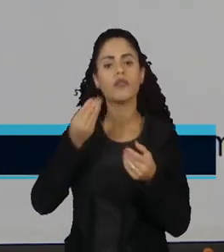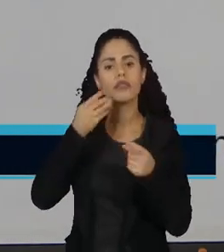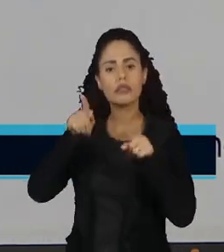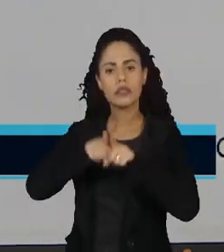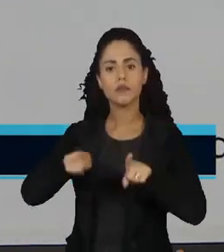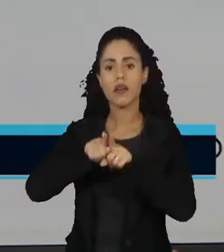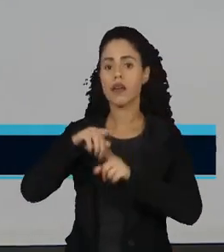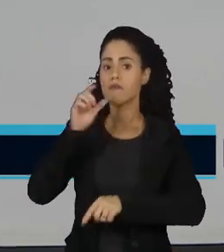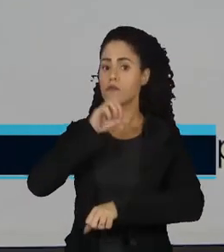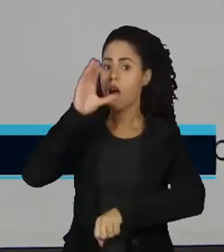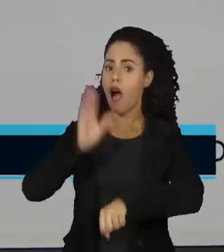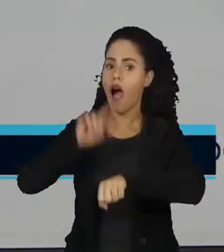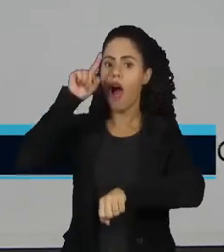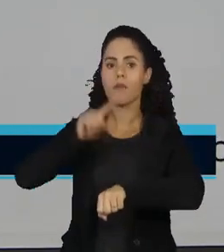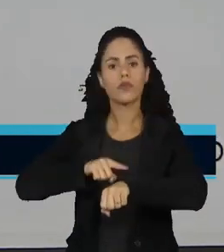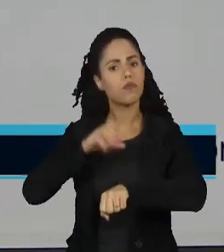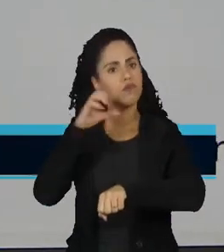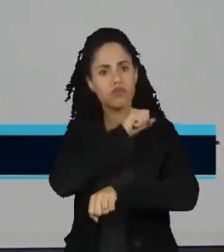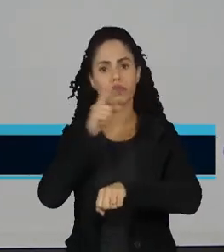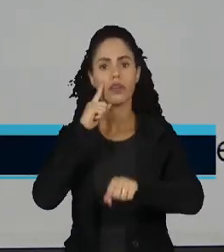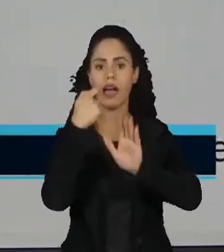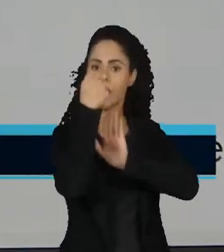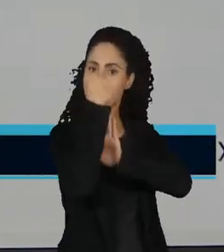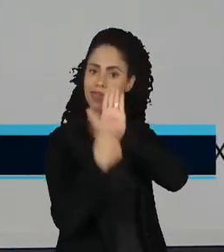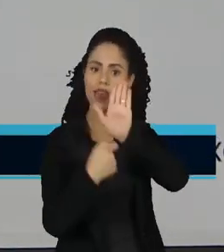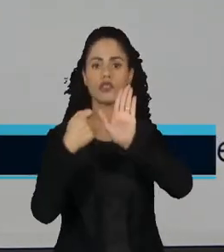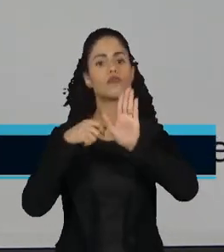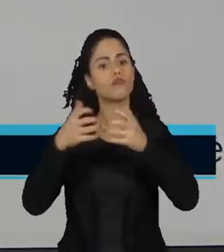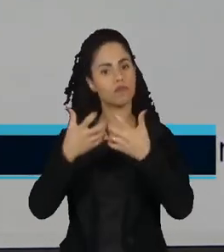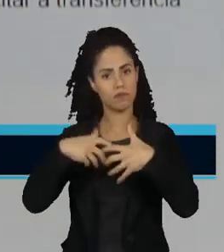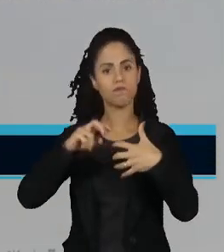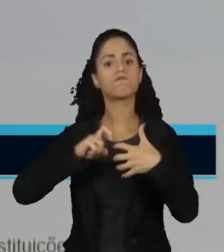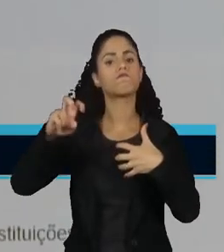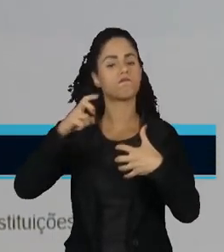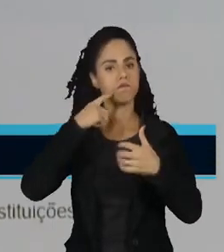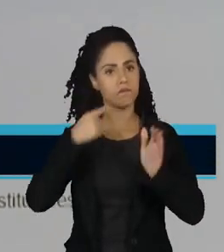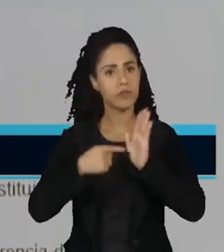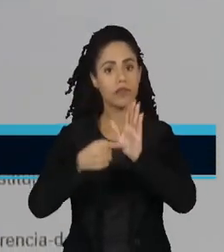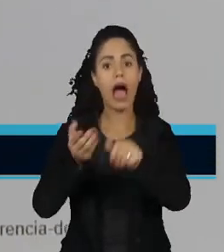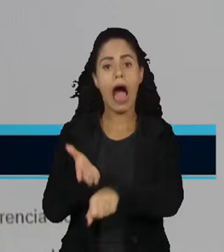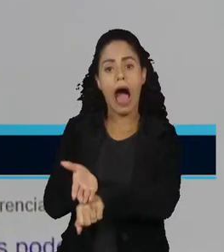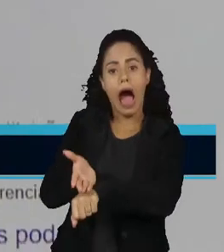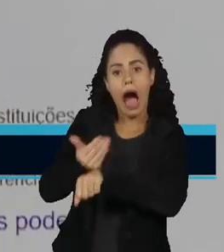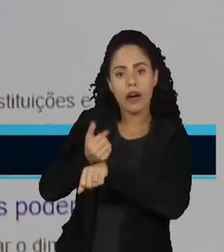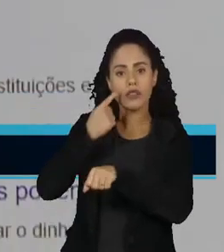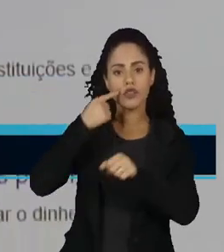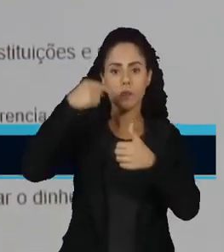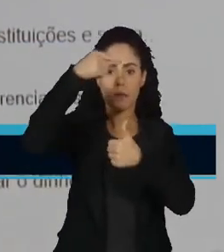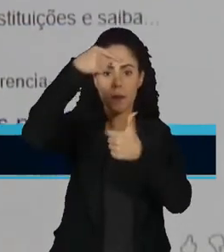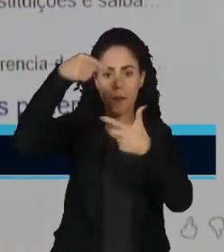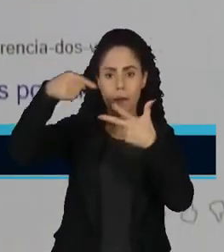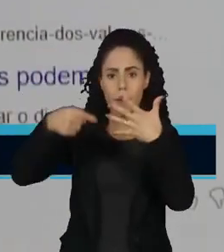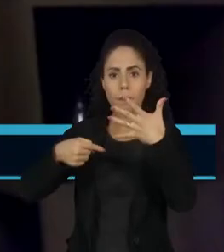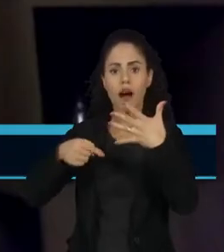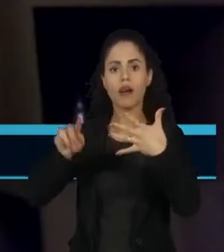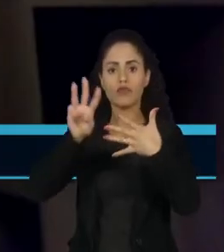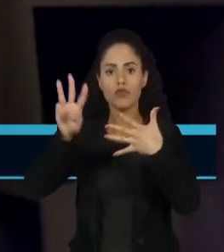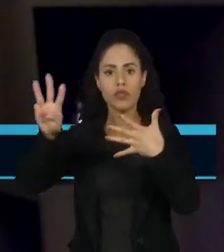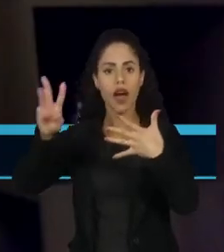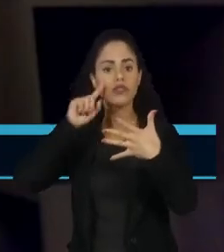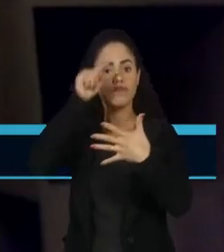resultados compilados em forma de texto por inteligência artificial, antes das indicações dos sites de origem.